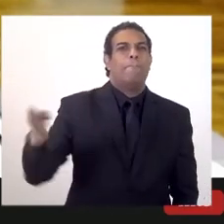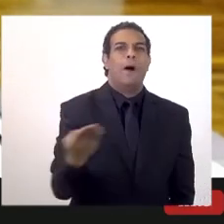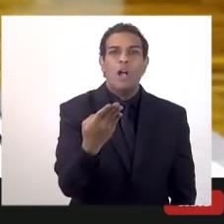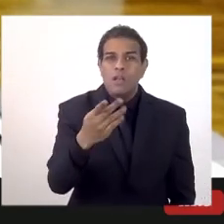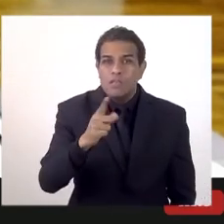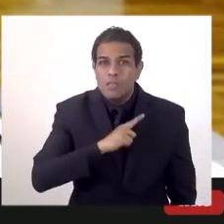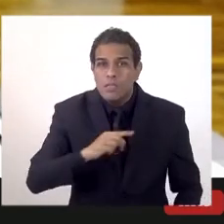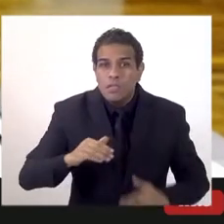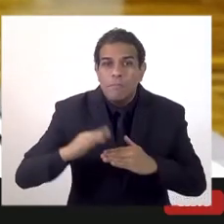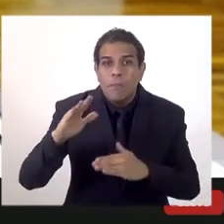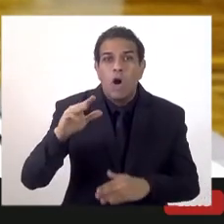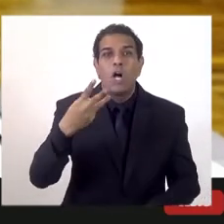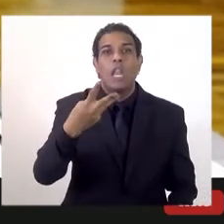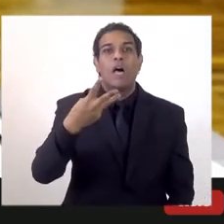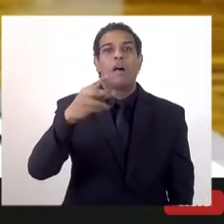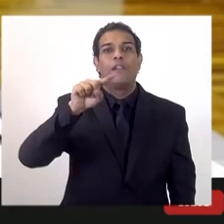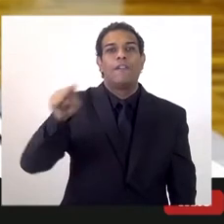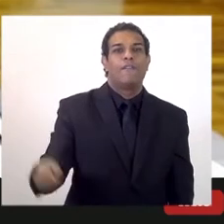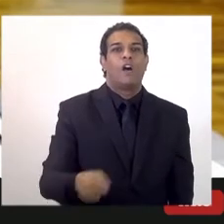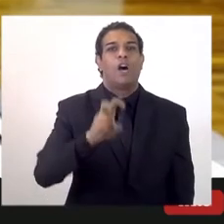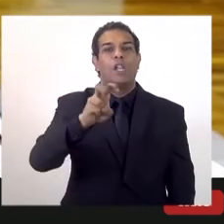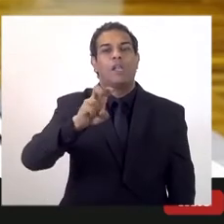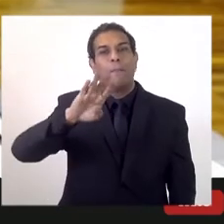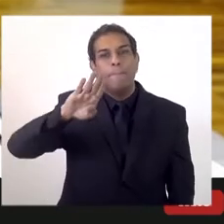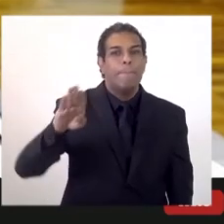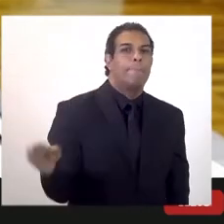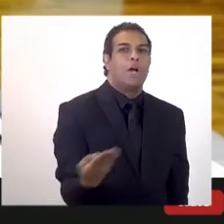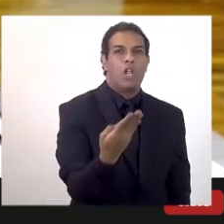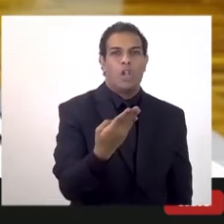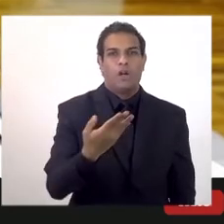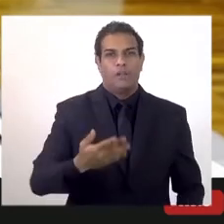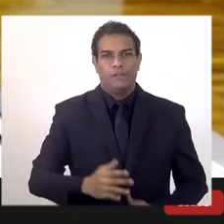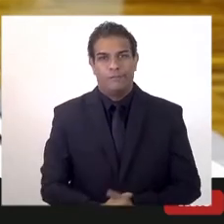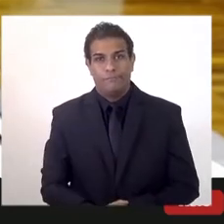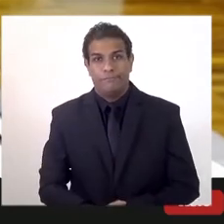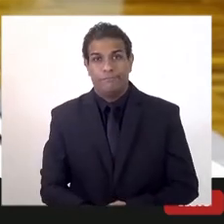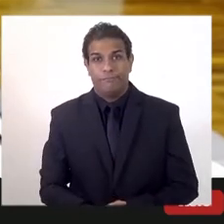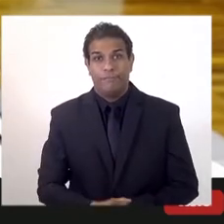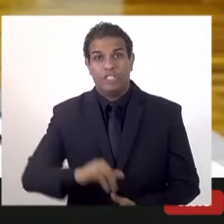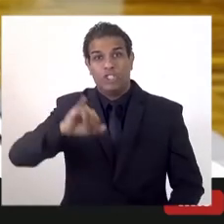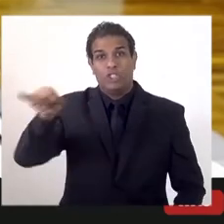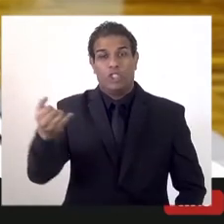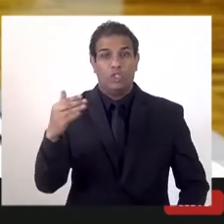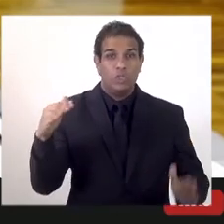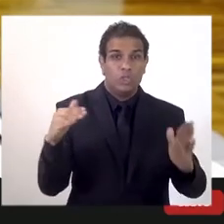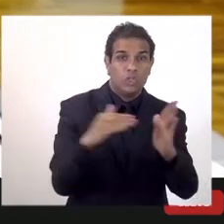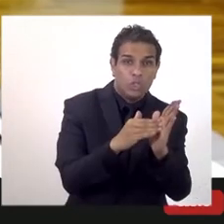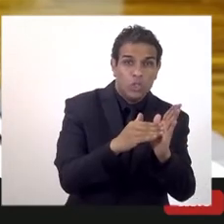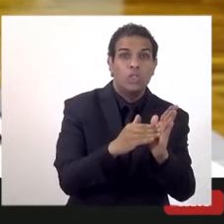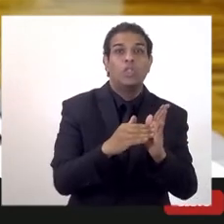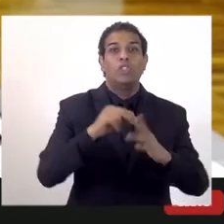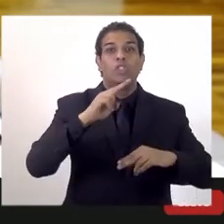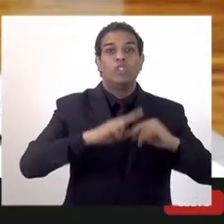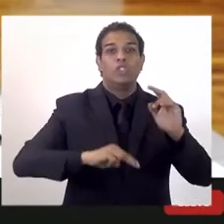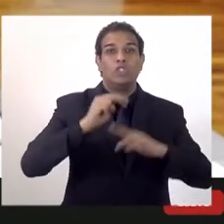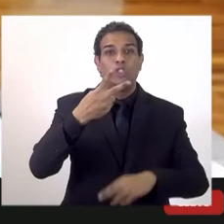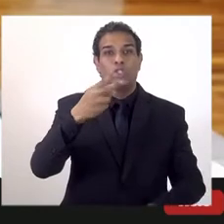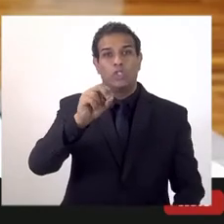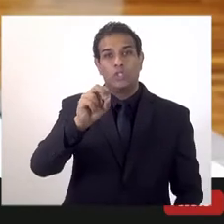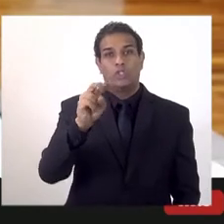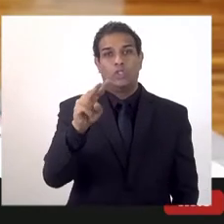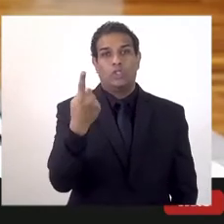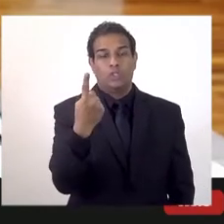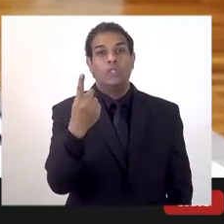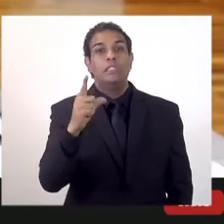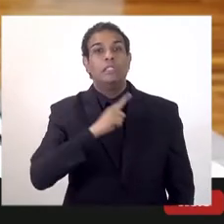de 36 bilhões de reais de janeiro a julho. janeiro a julho de 2021, a arrecadação do Estado 43